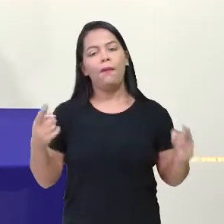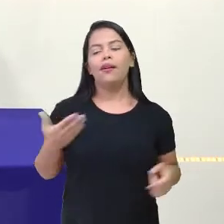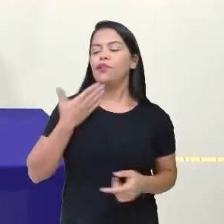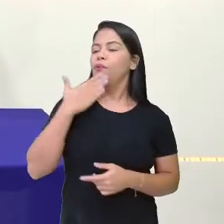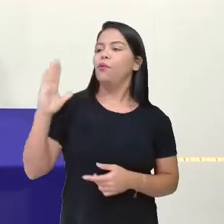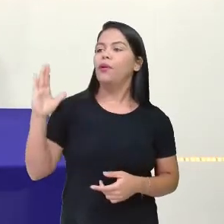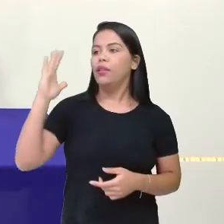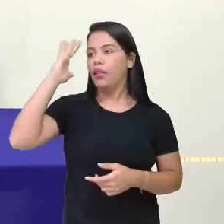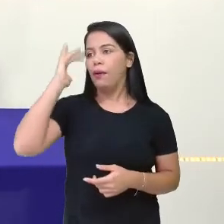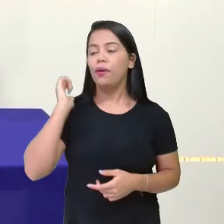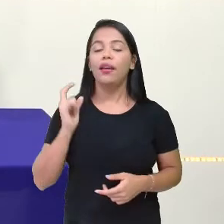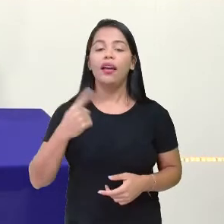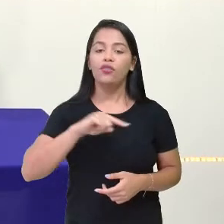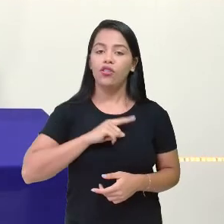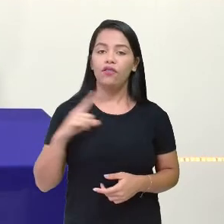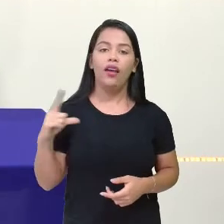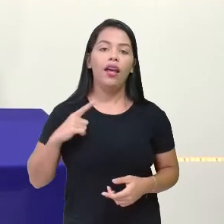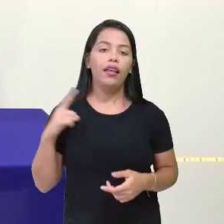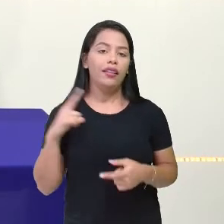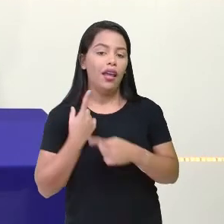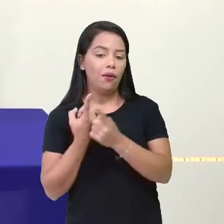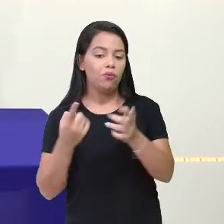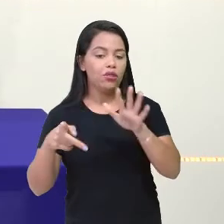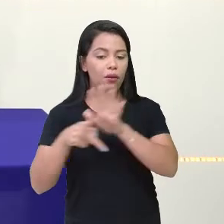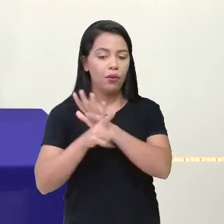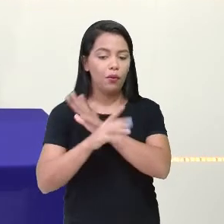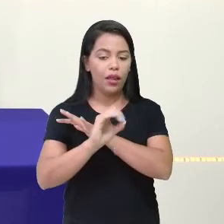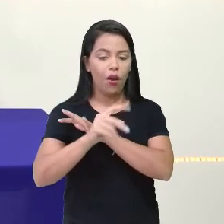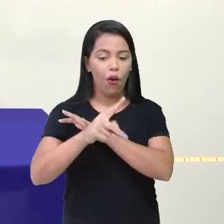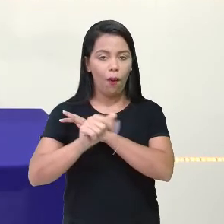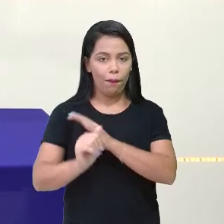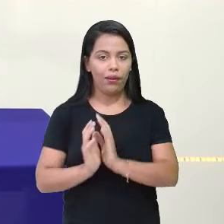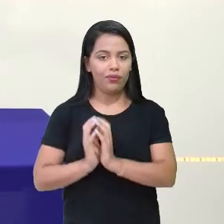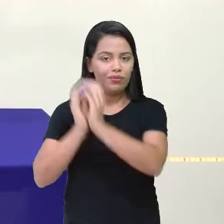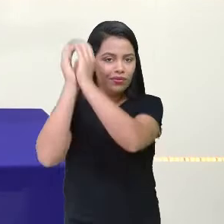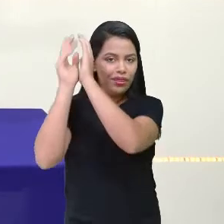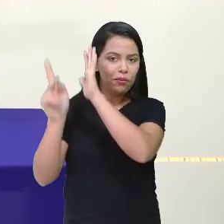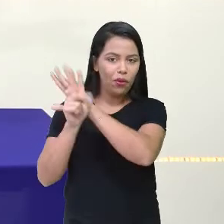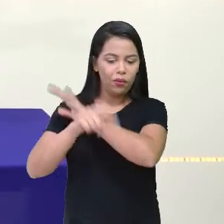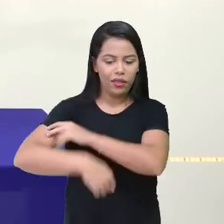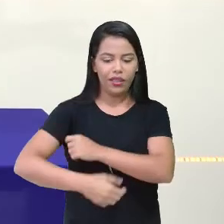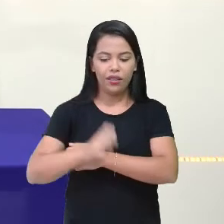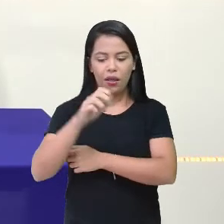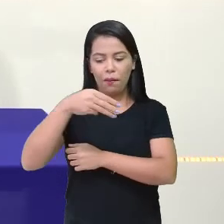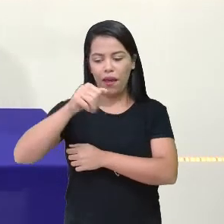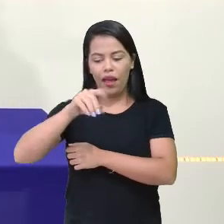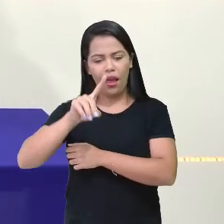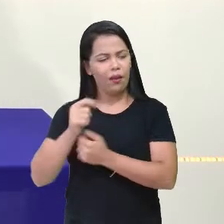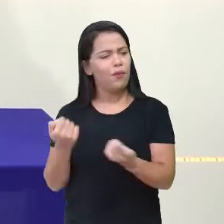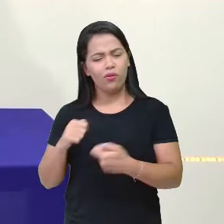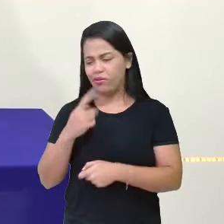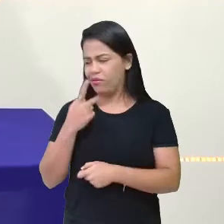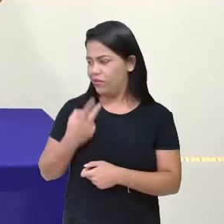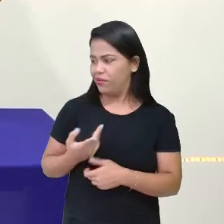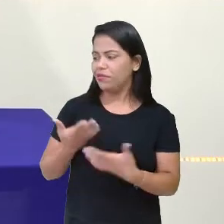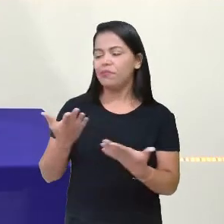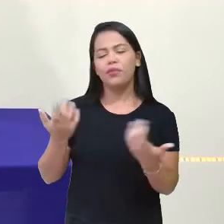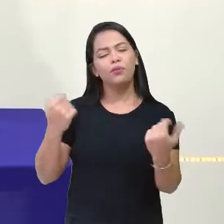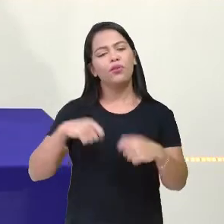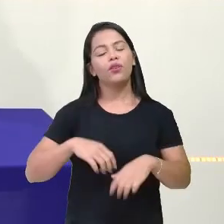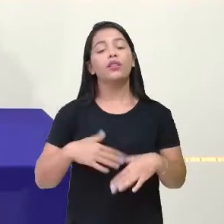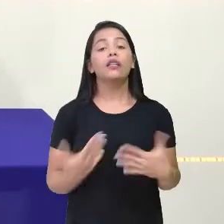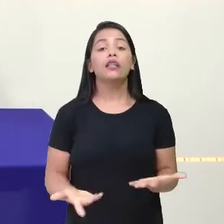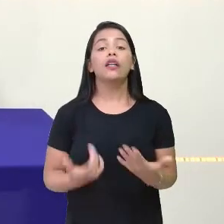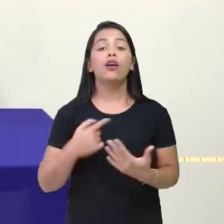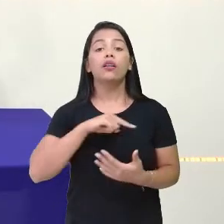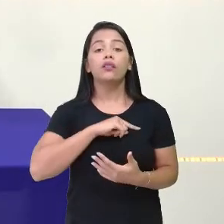ter a nossa música da Copa, tá bom? A música especial aqui do Imad, né? Posso dizer assim? Pode. Claro. Pronto. Então amanhã nós vamos